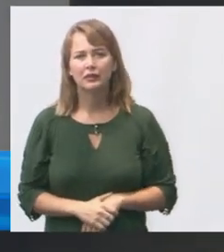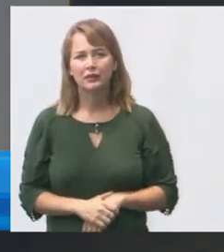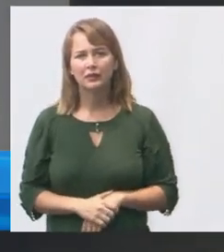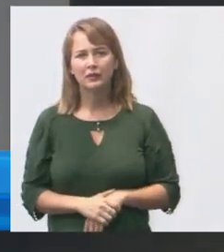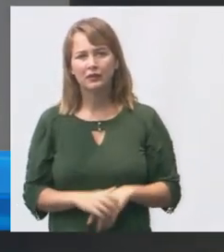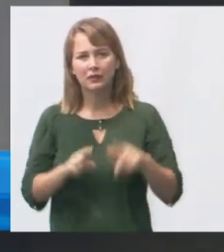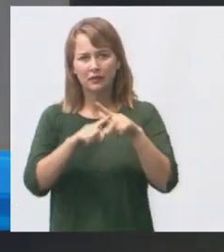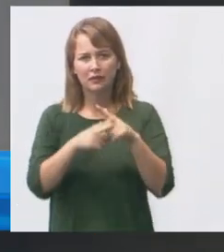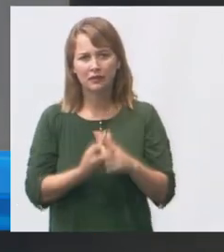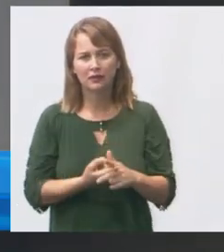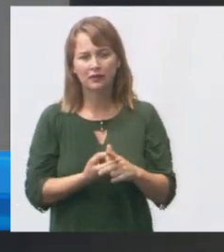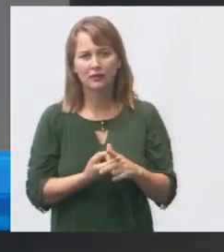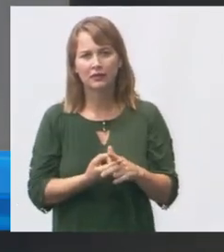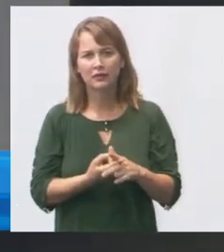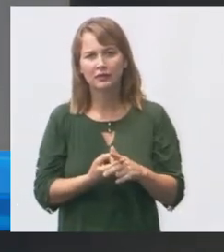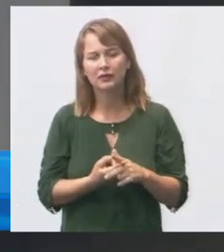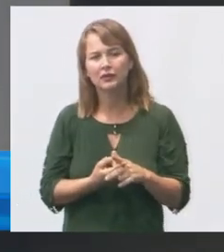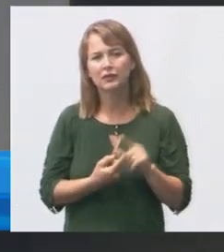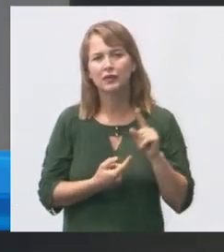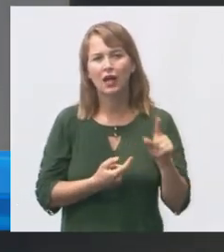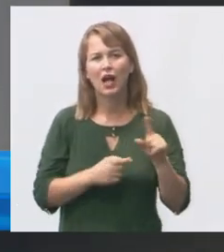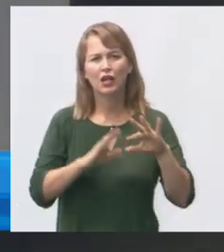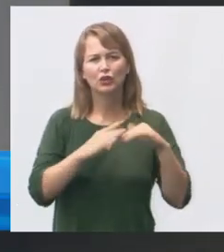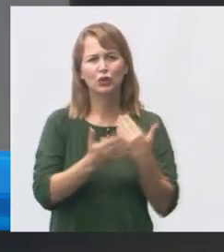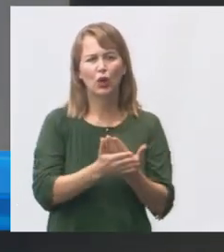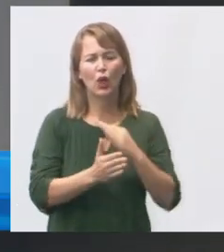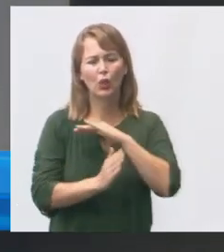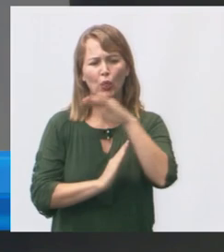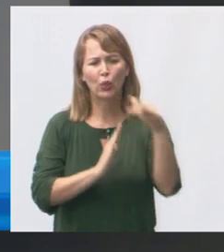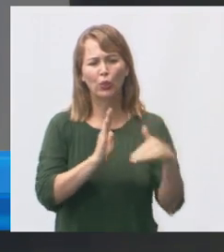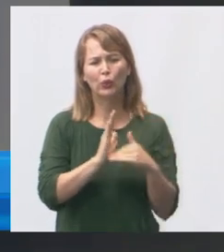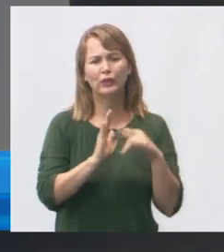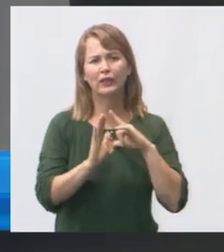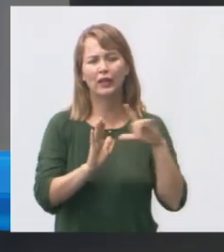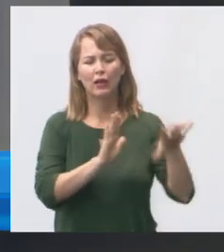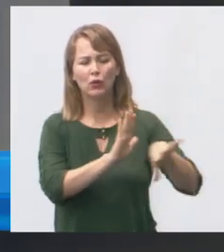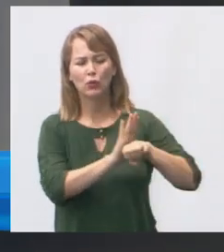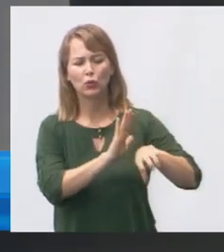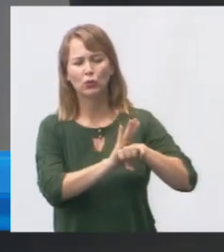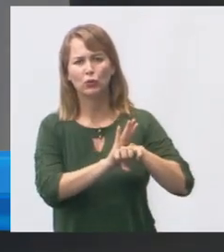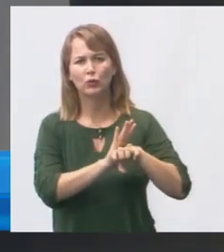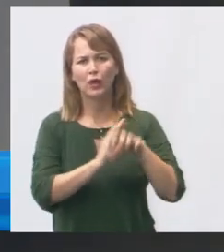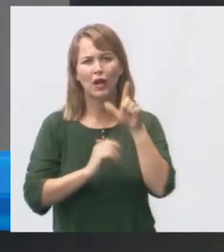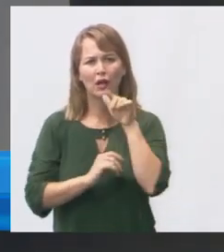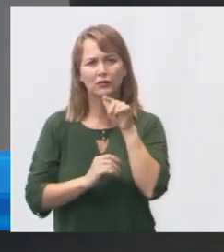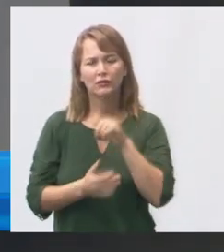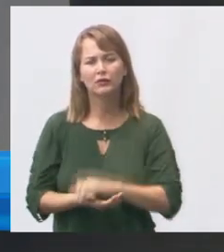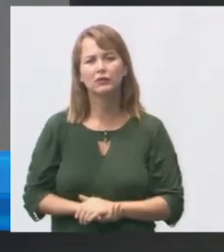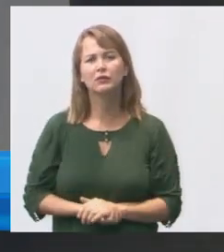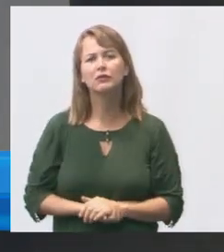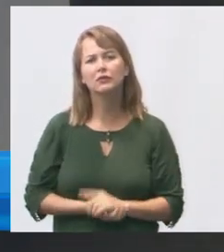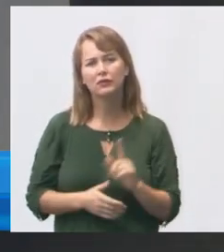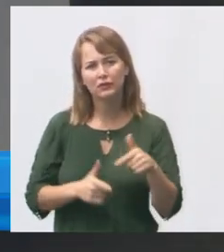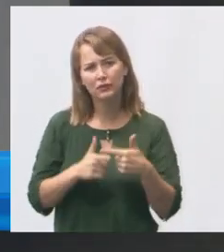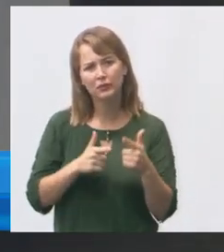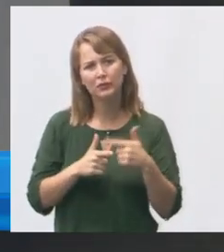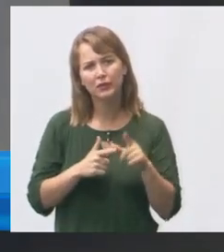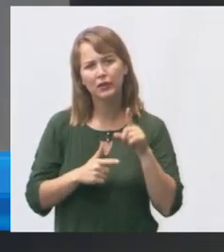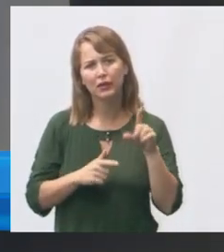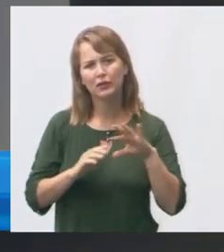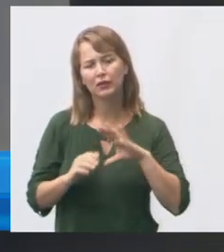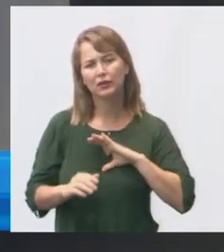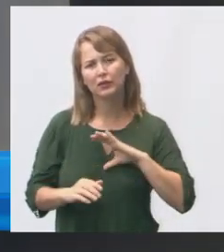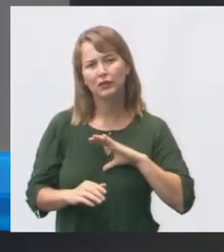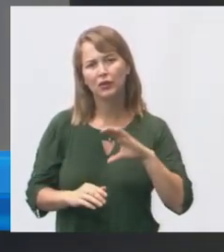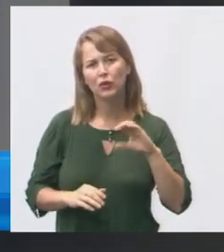correção de filtração a escola toda tem filtração toda ela toda ela então essa é situação da SEMEI Odina lá no quadro